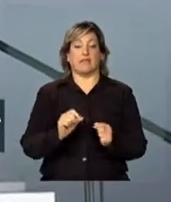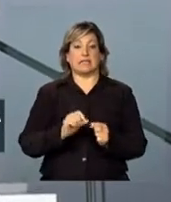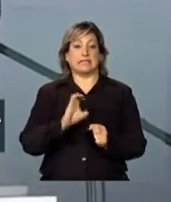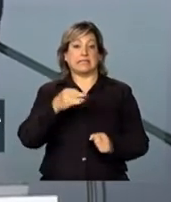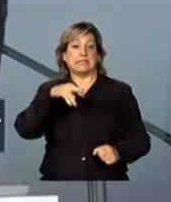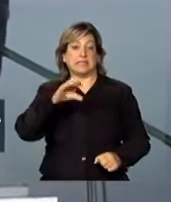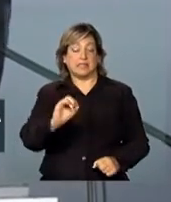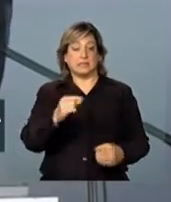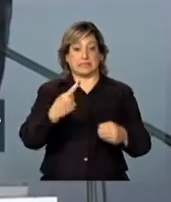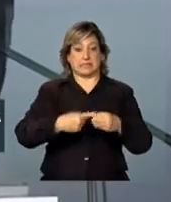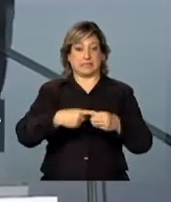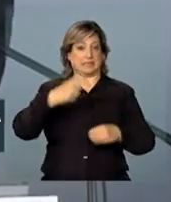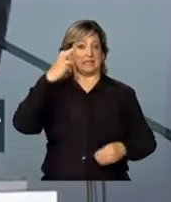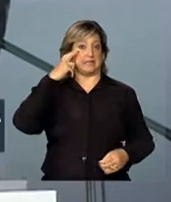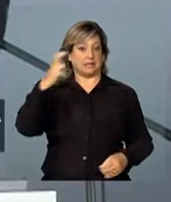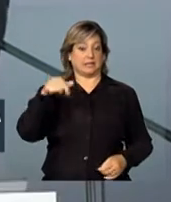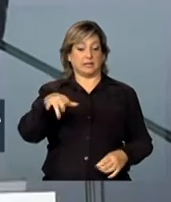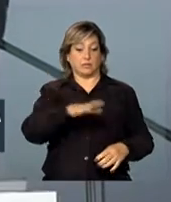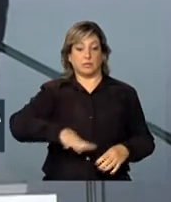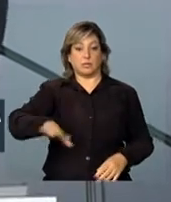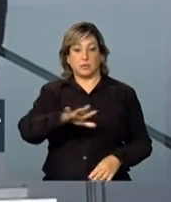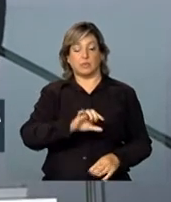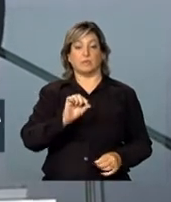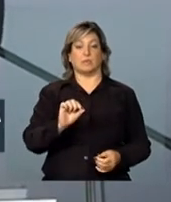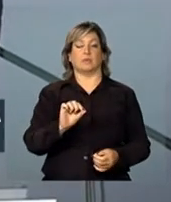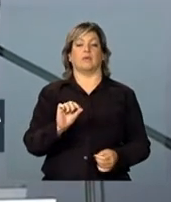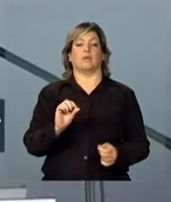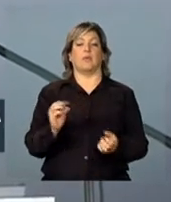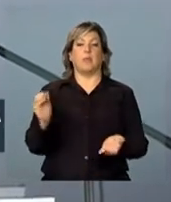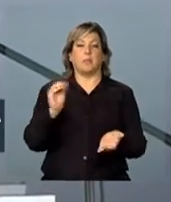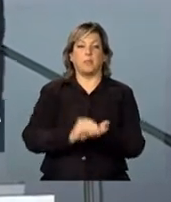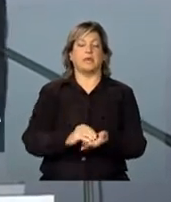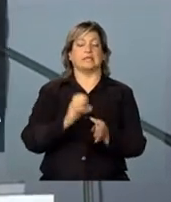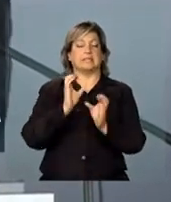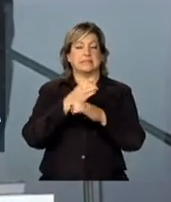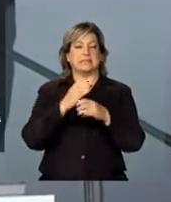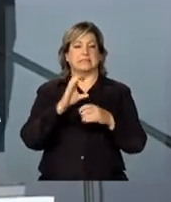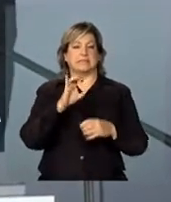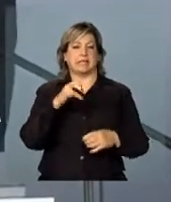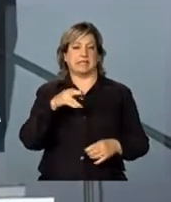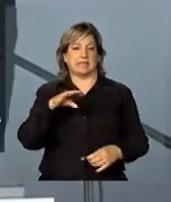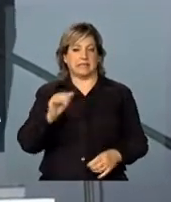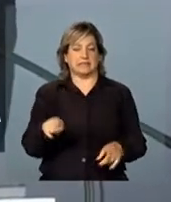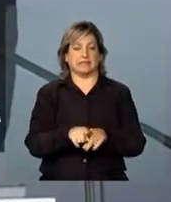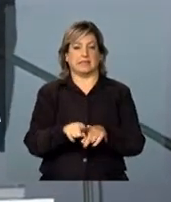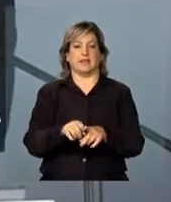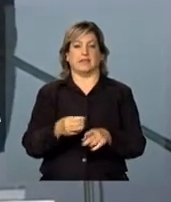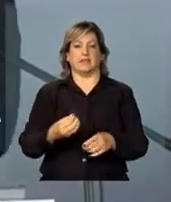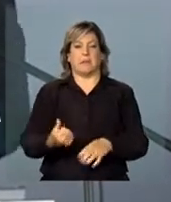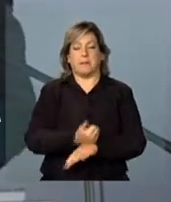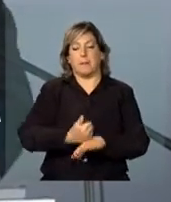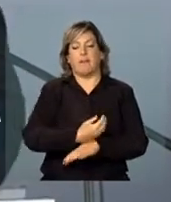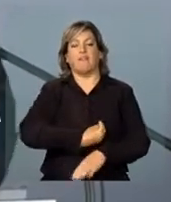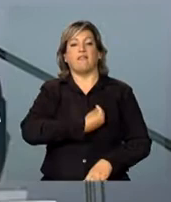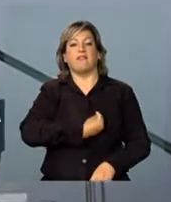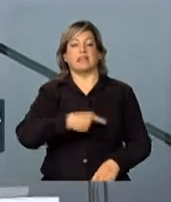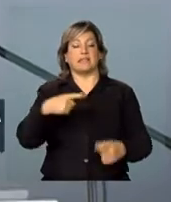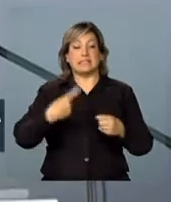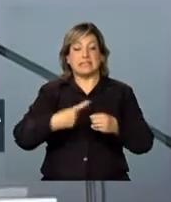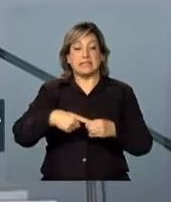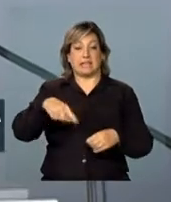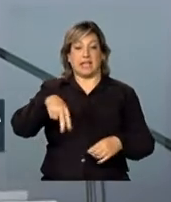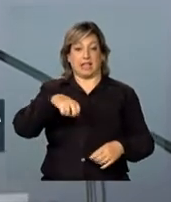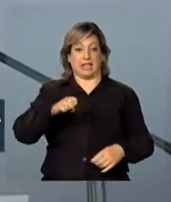centro de cidade inteligente para colocar ciência, para melhorar a qualidade de vida na cidade de Nova York. Hoje nós